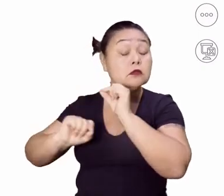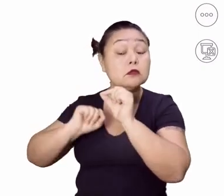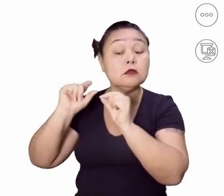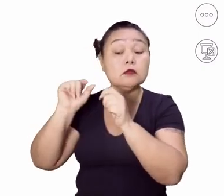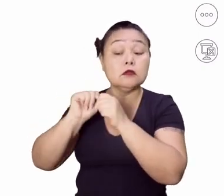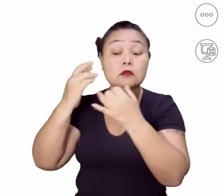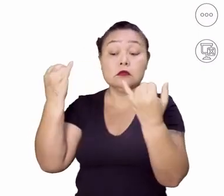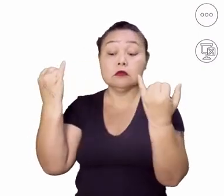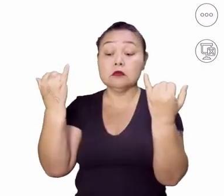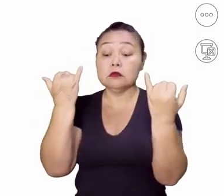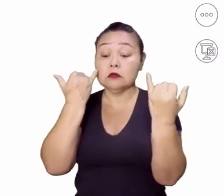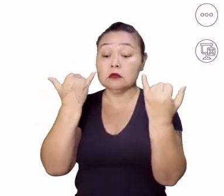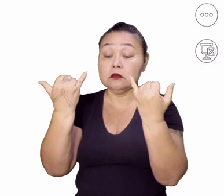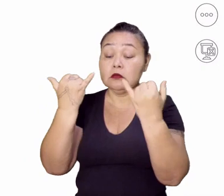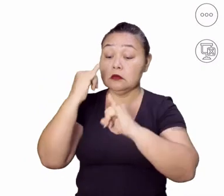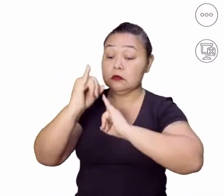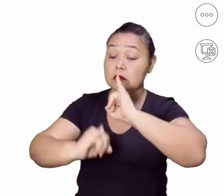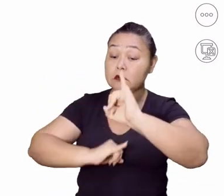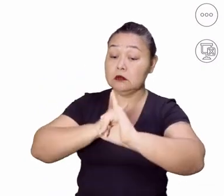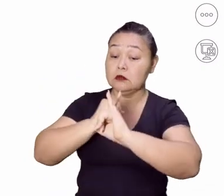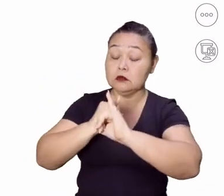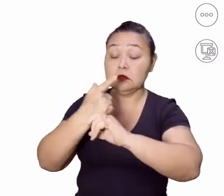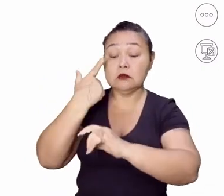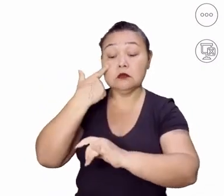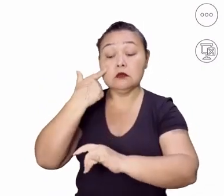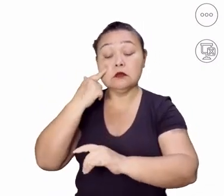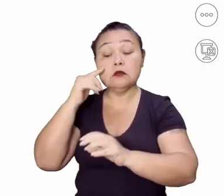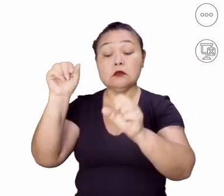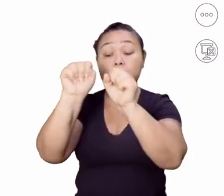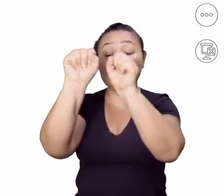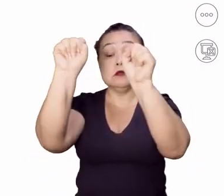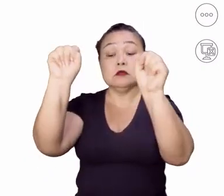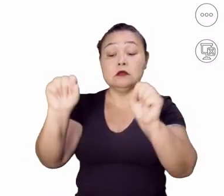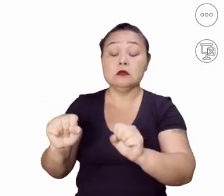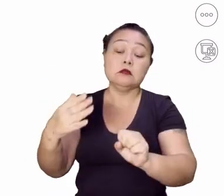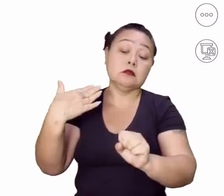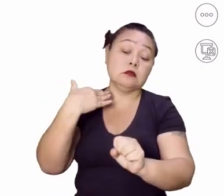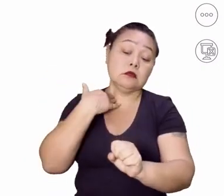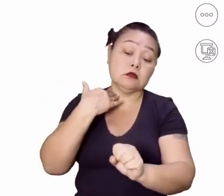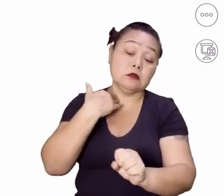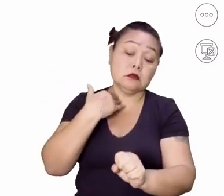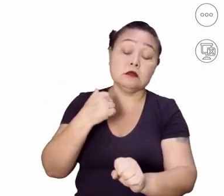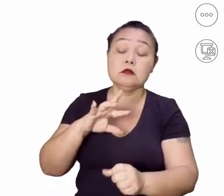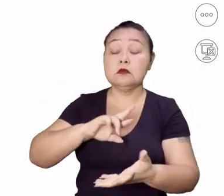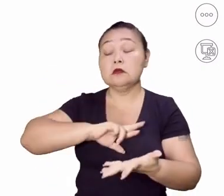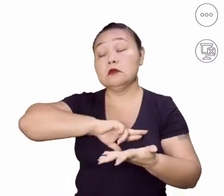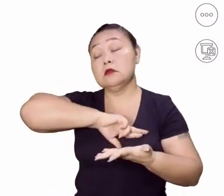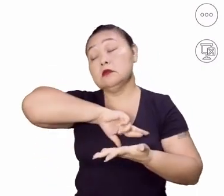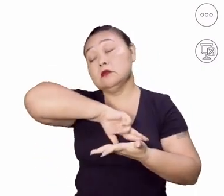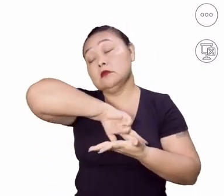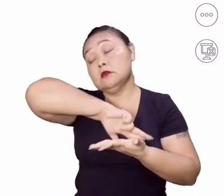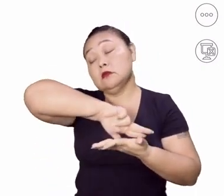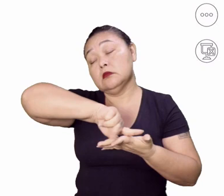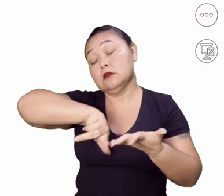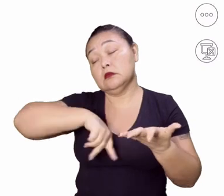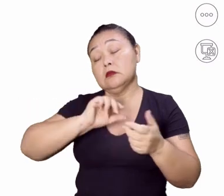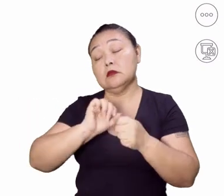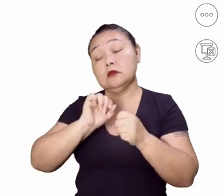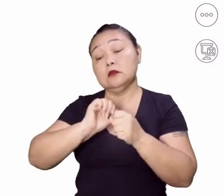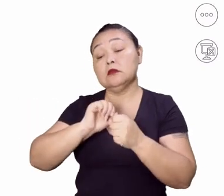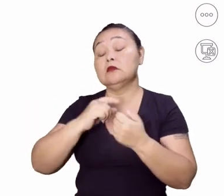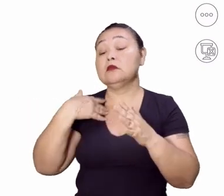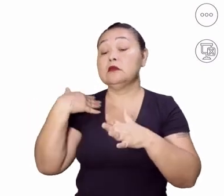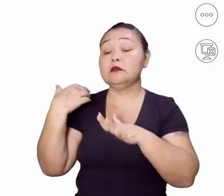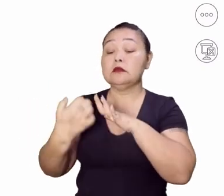segurança, os sistemas de banco, né? Várias empresas do mundo hoje têm contratado pessoas que